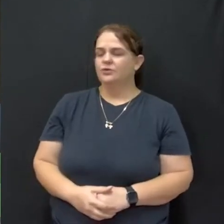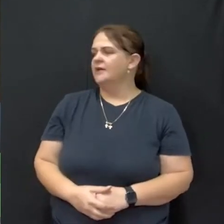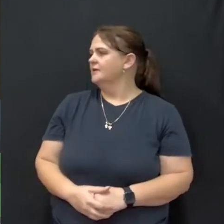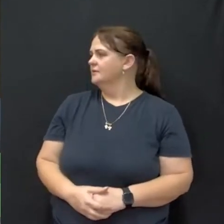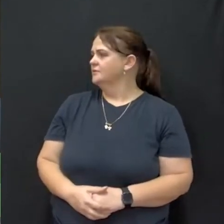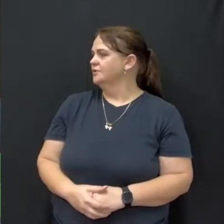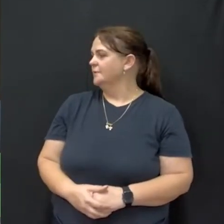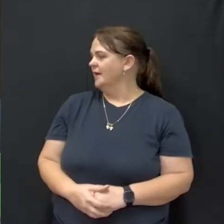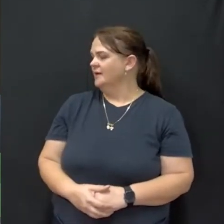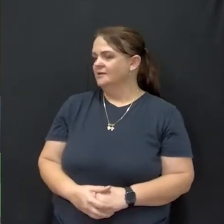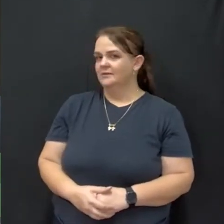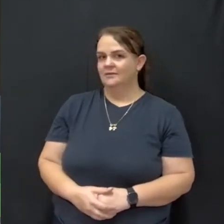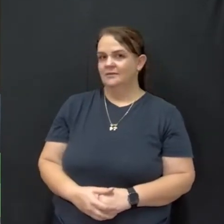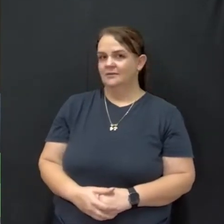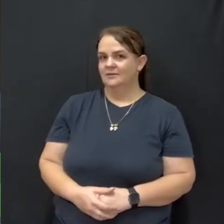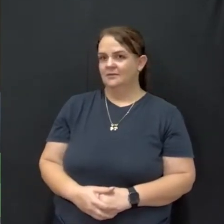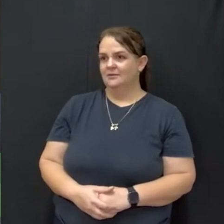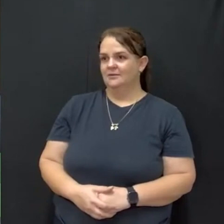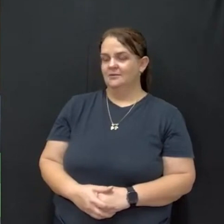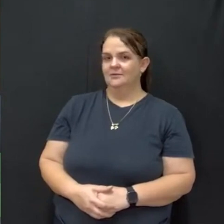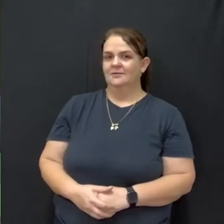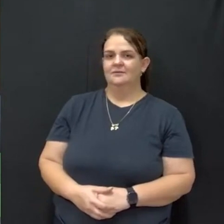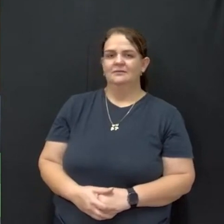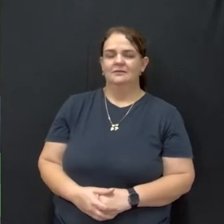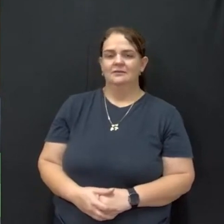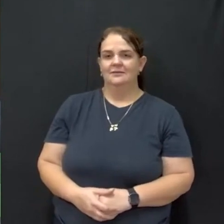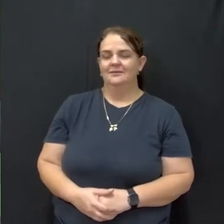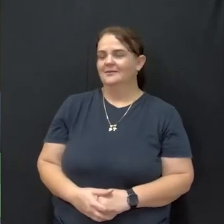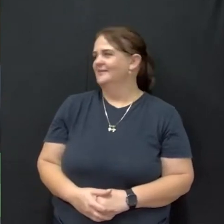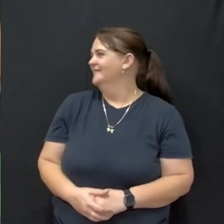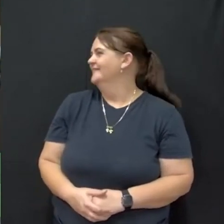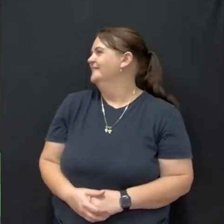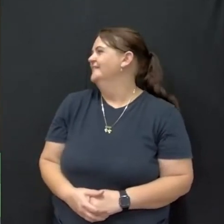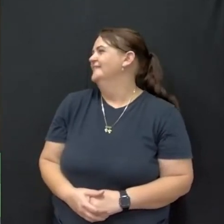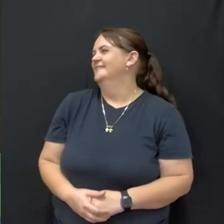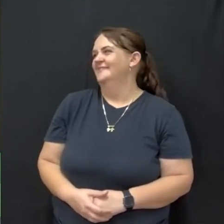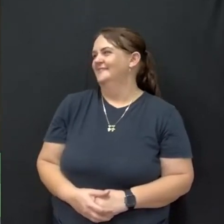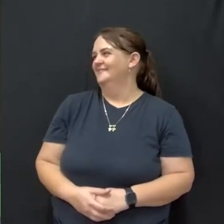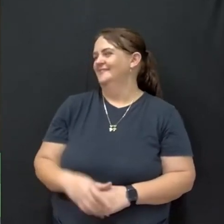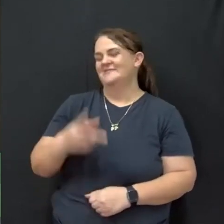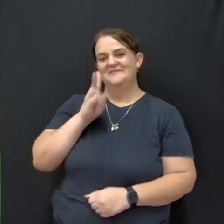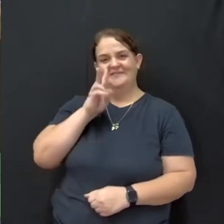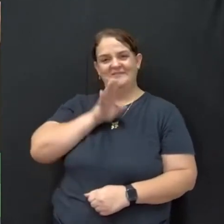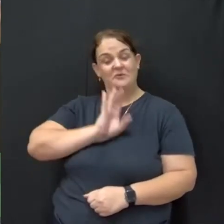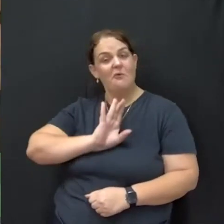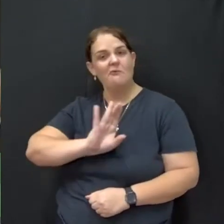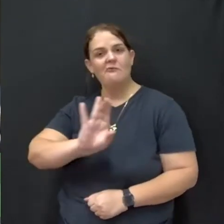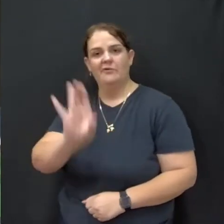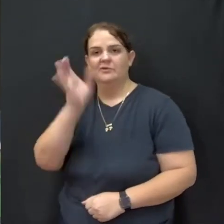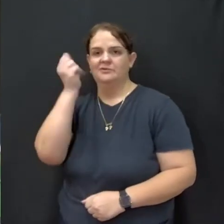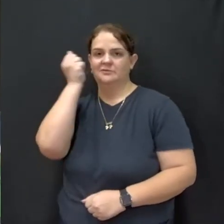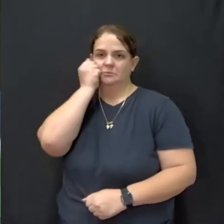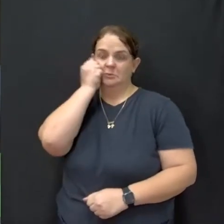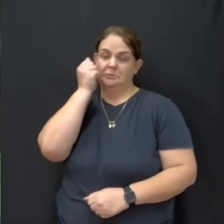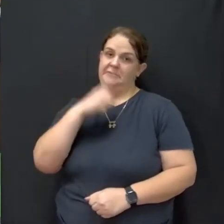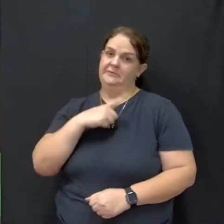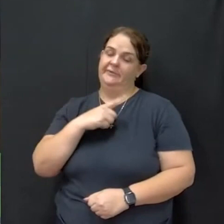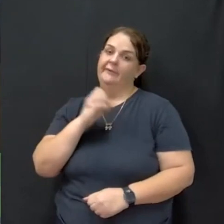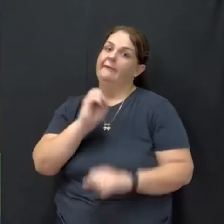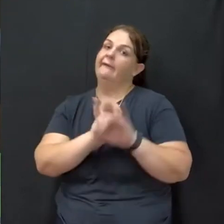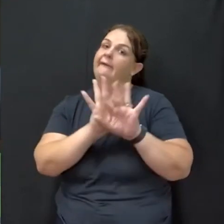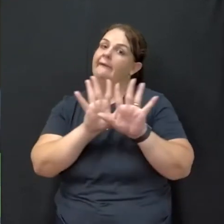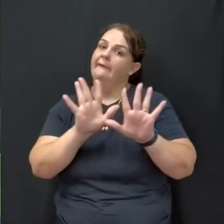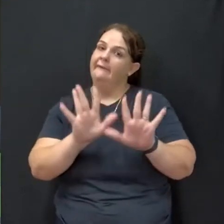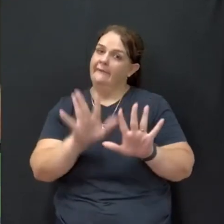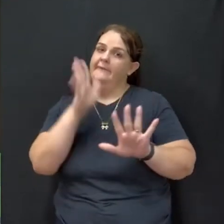O eu quero dizer é que vejam a confiança que as mães têm, claro que a gente sabe